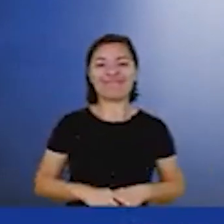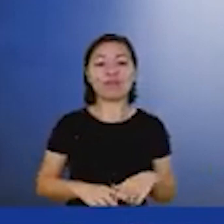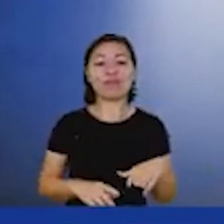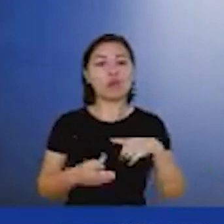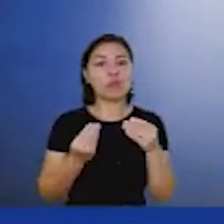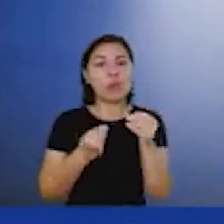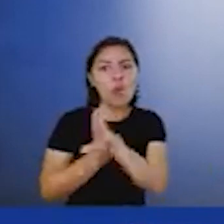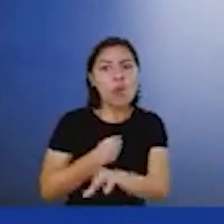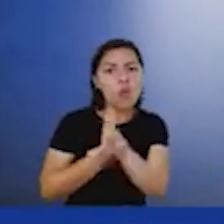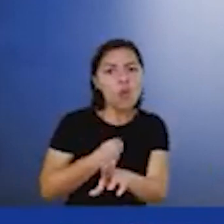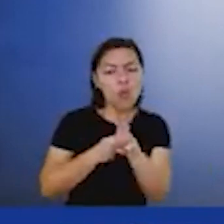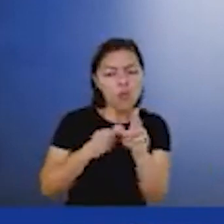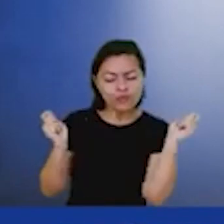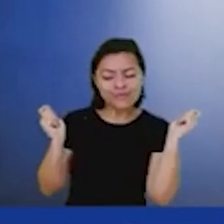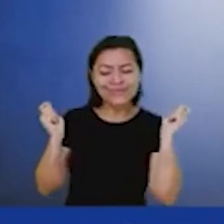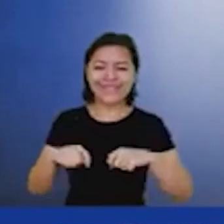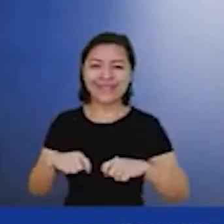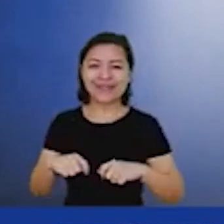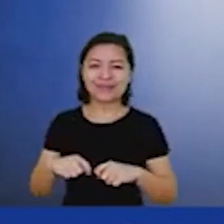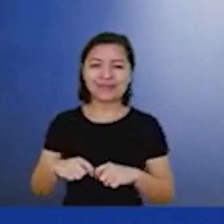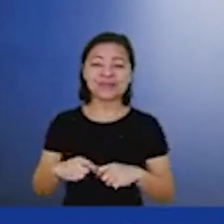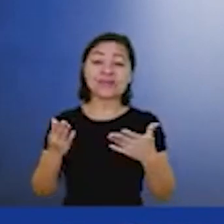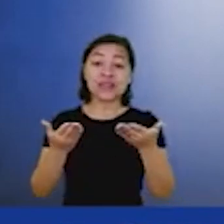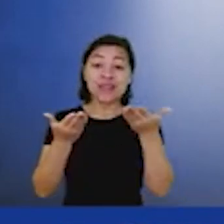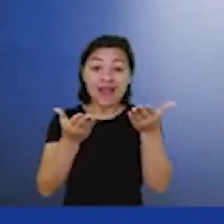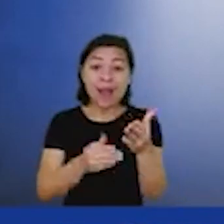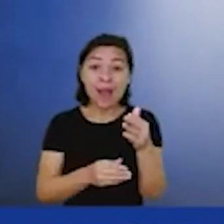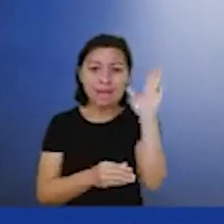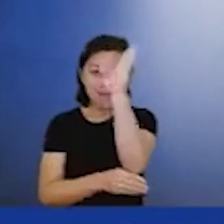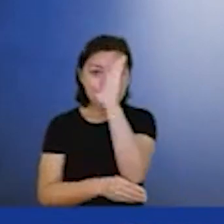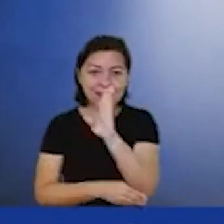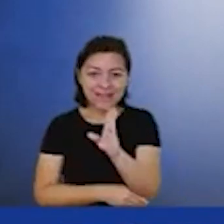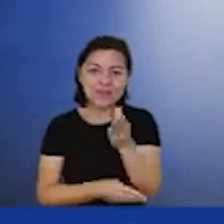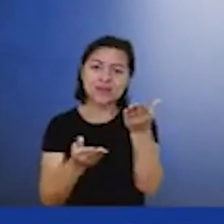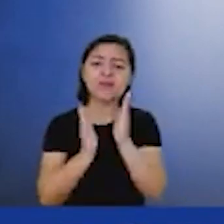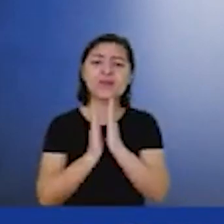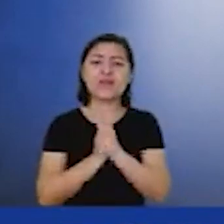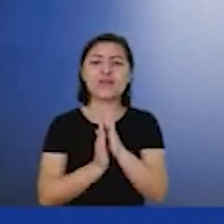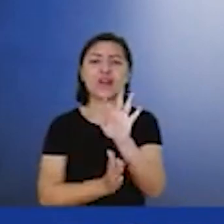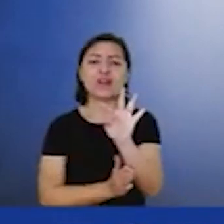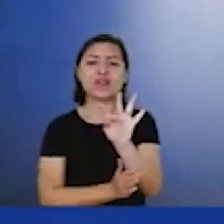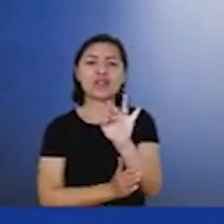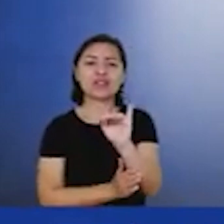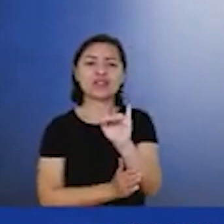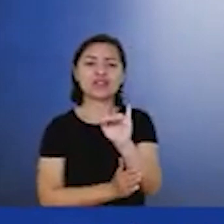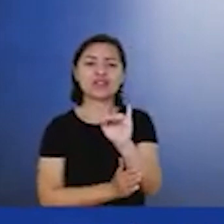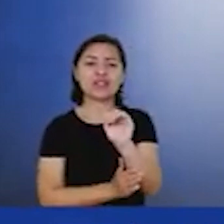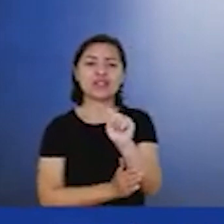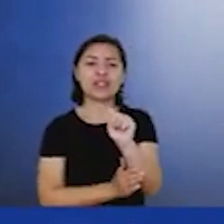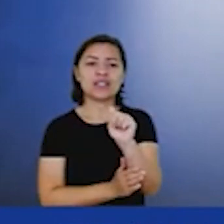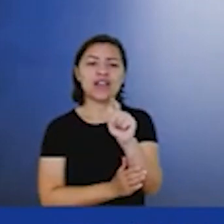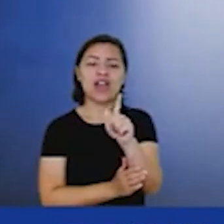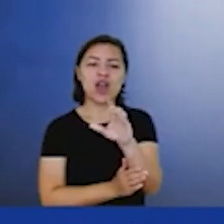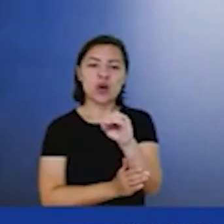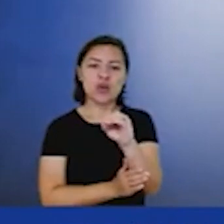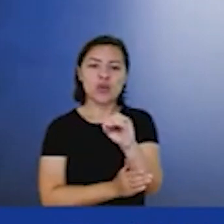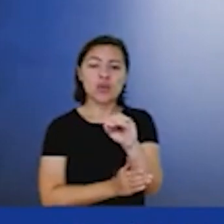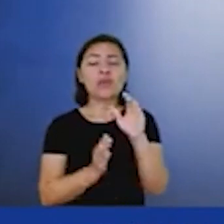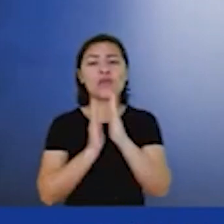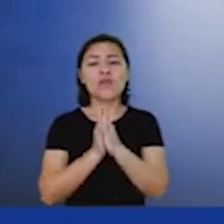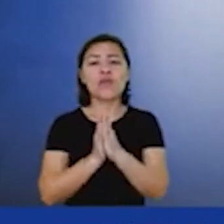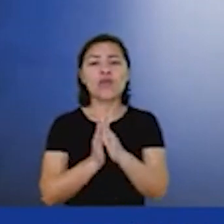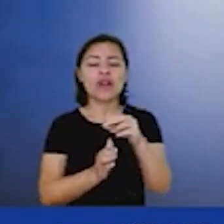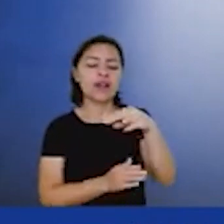fonte. Mas eu gostaria de ouvir aí no Brasil, Tiago da NP, por favor, o que a NP está preparando, você pode